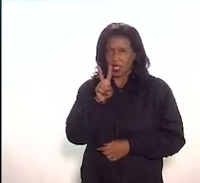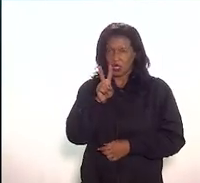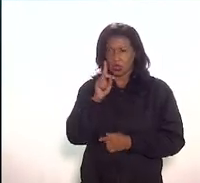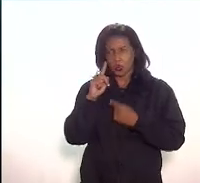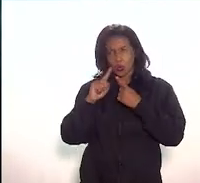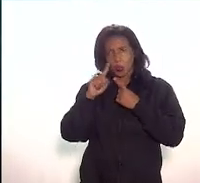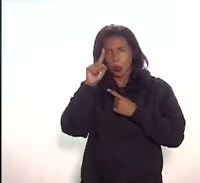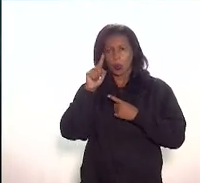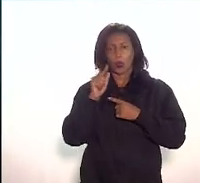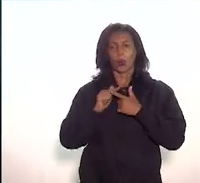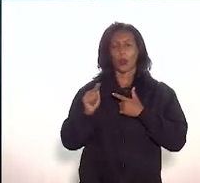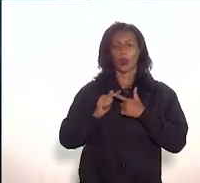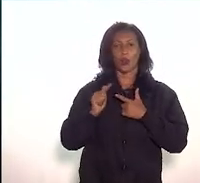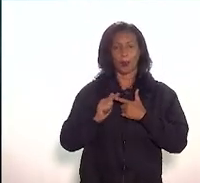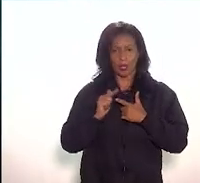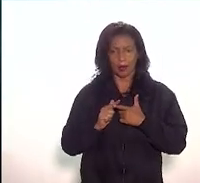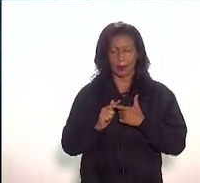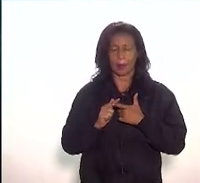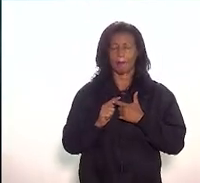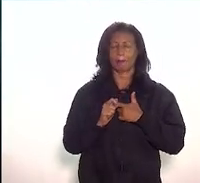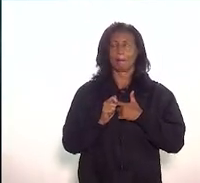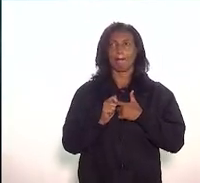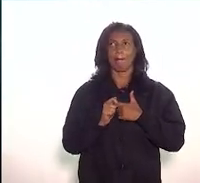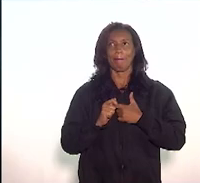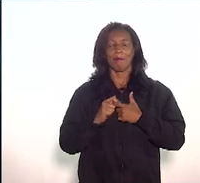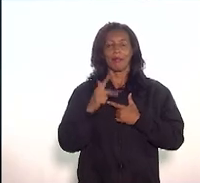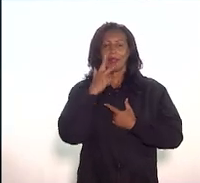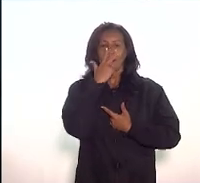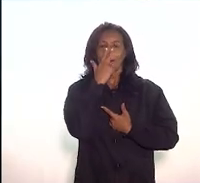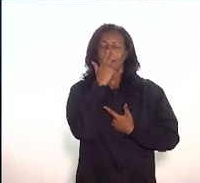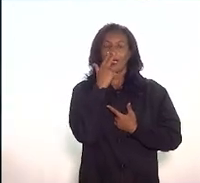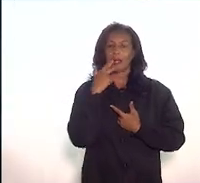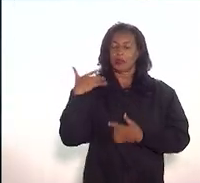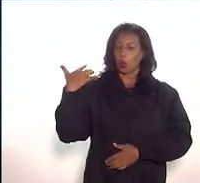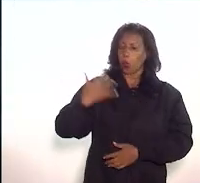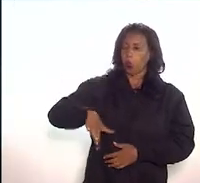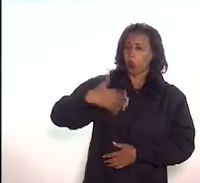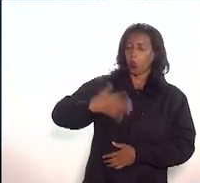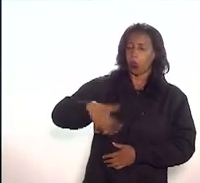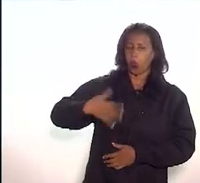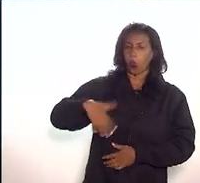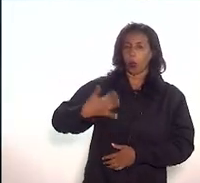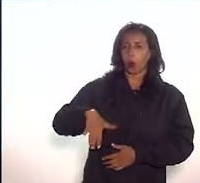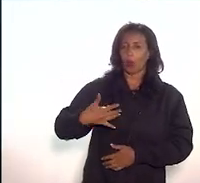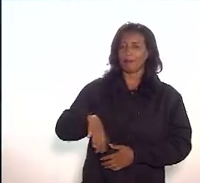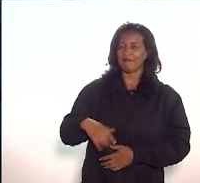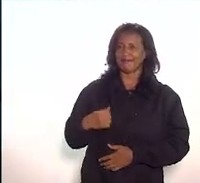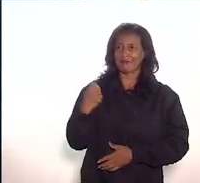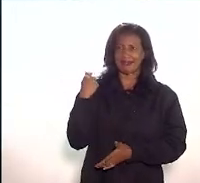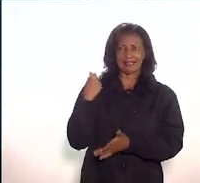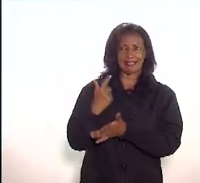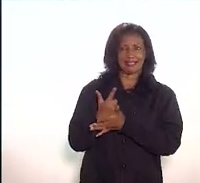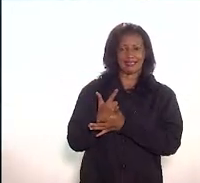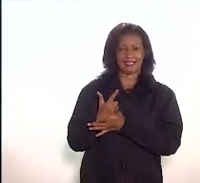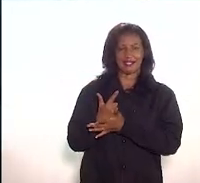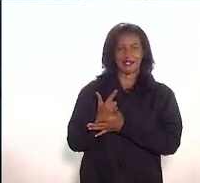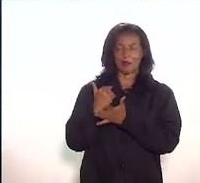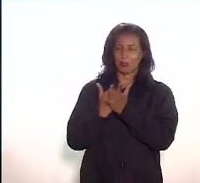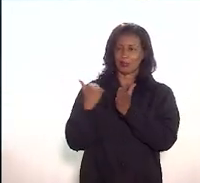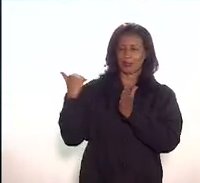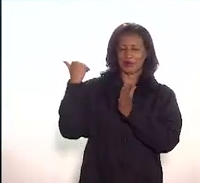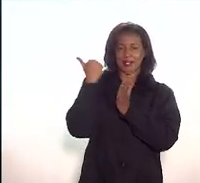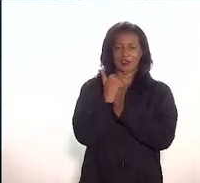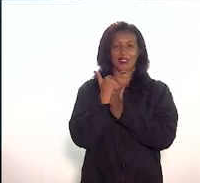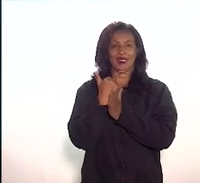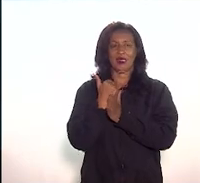conhecer esses lugares é muito alto para o povo brasileiro, para o povo carioca, propriamente dito. Para você